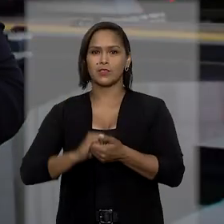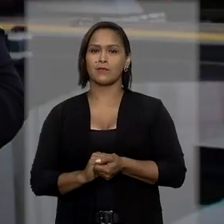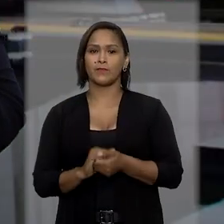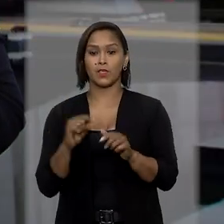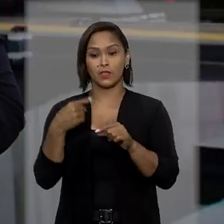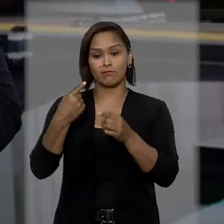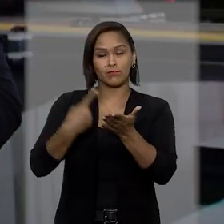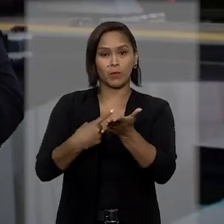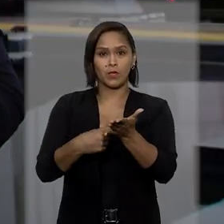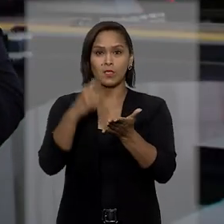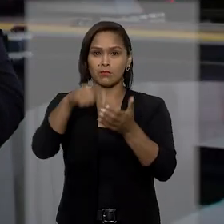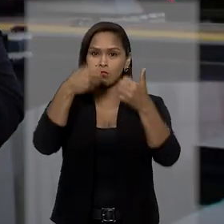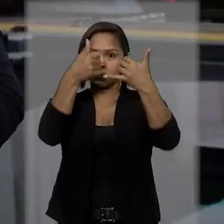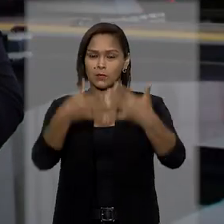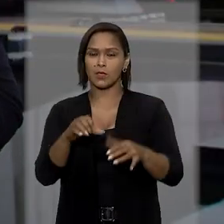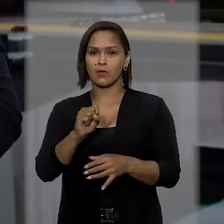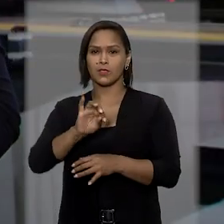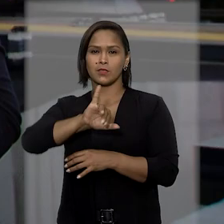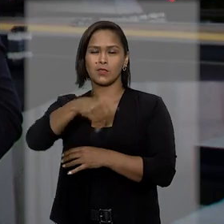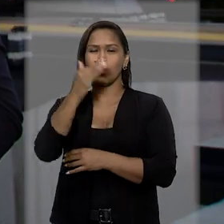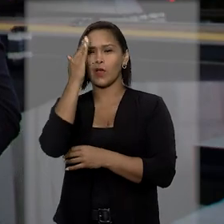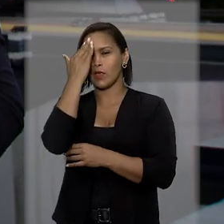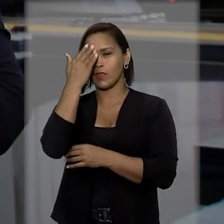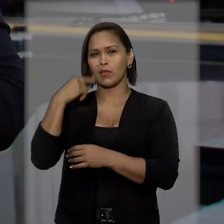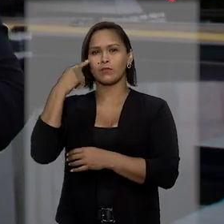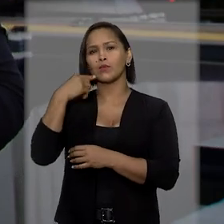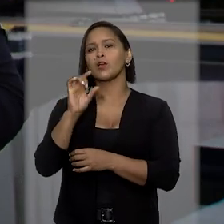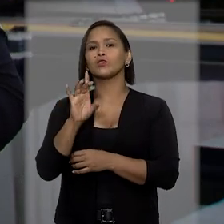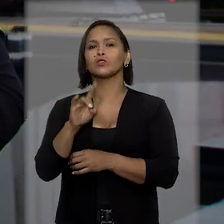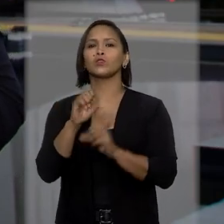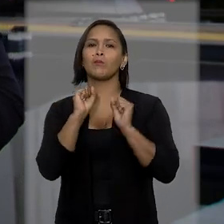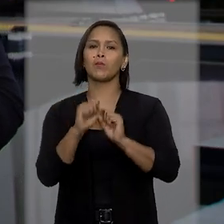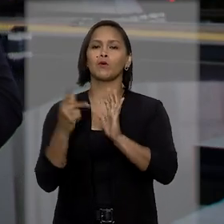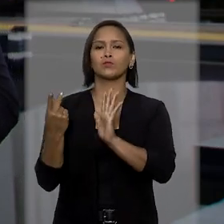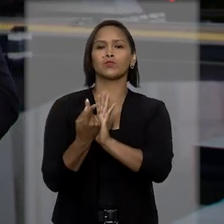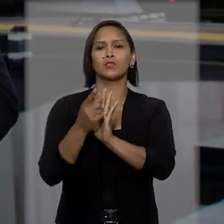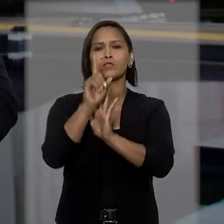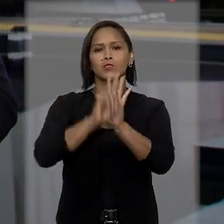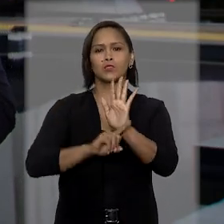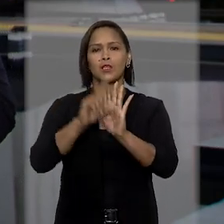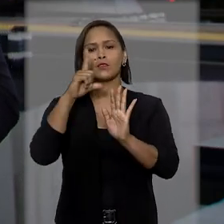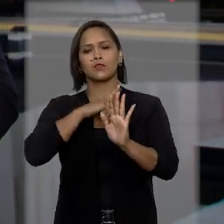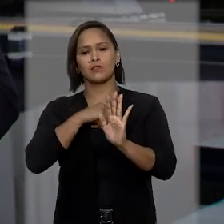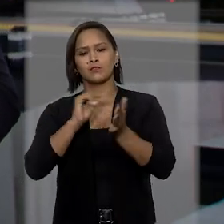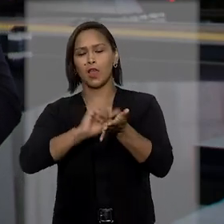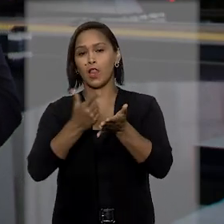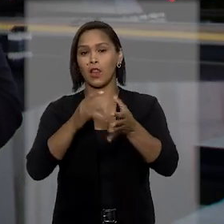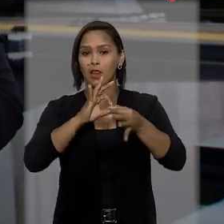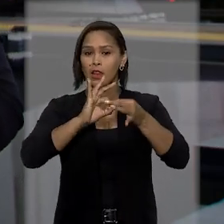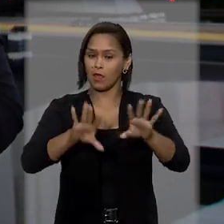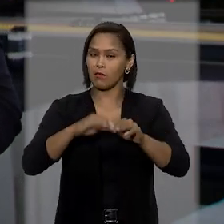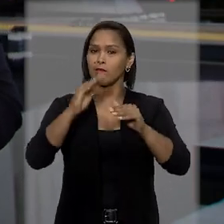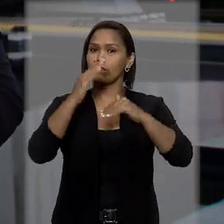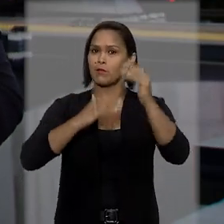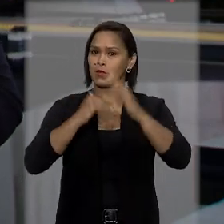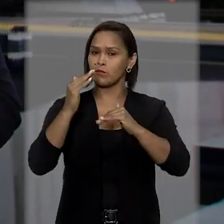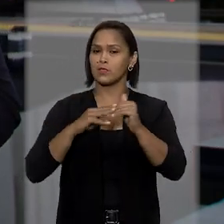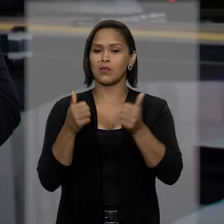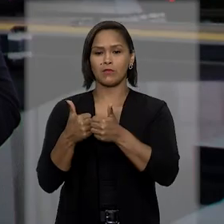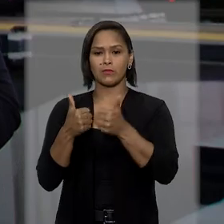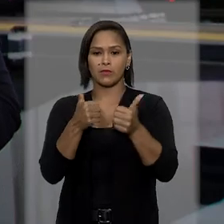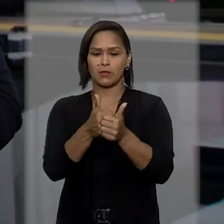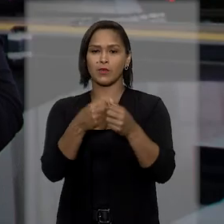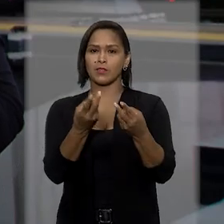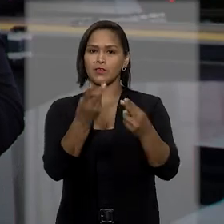De acordo com o ministro, o STJ entende que o advogado só faz juiz a essa prerrogativa se estiver no livre exercício da profissão e